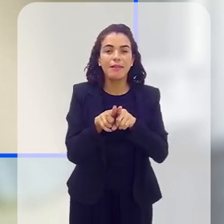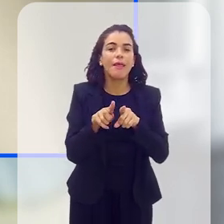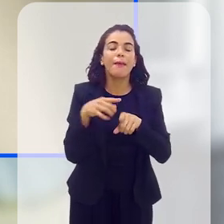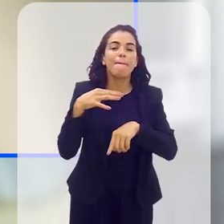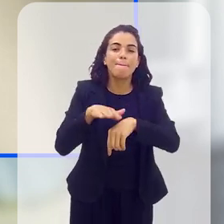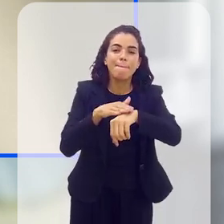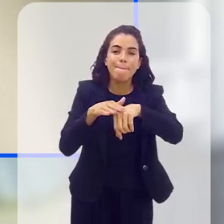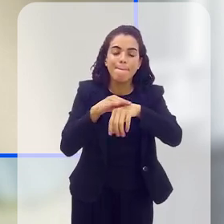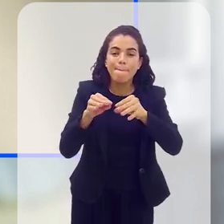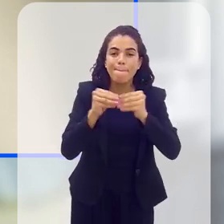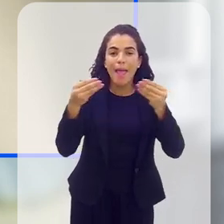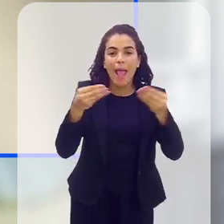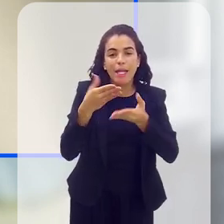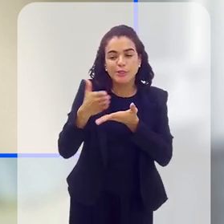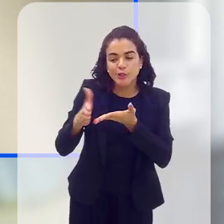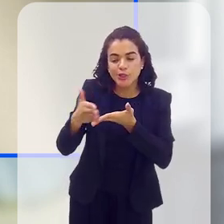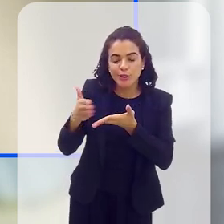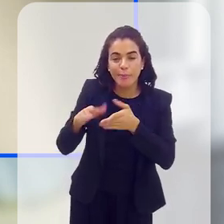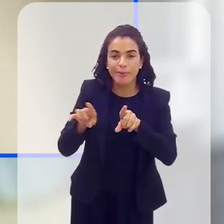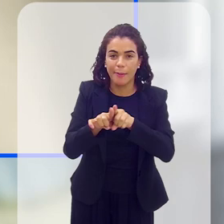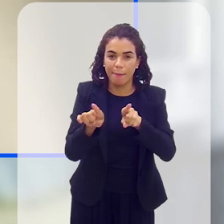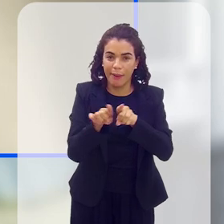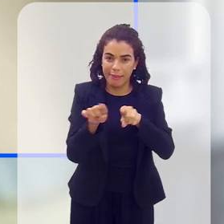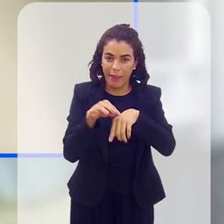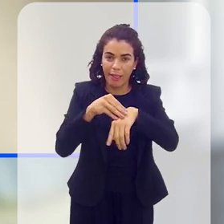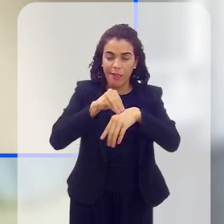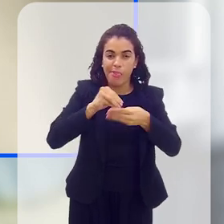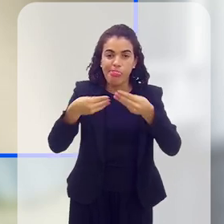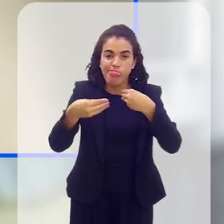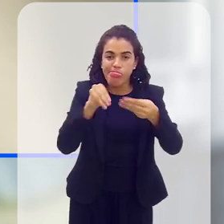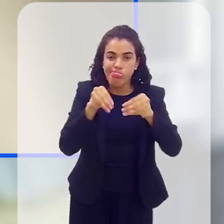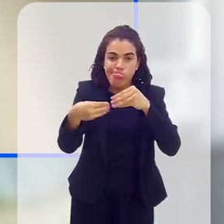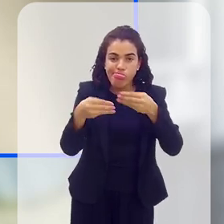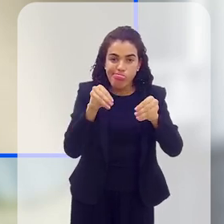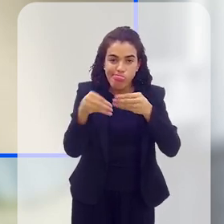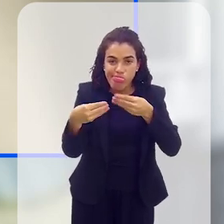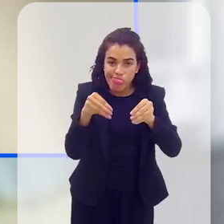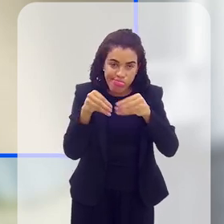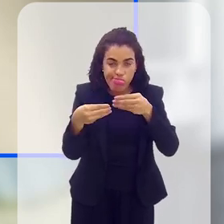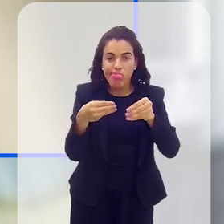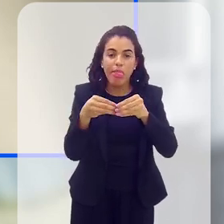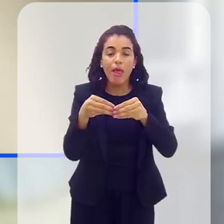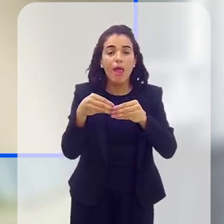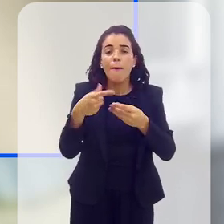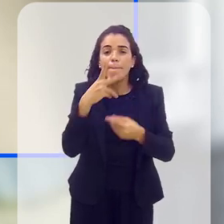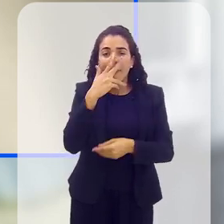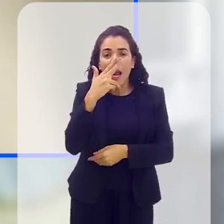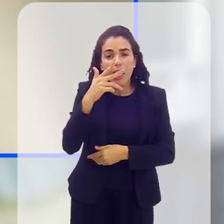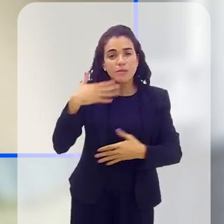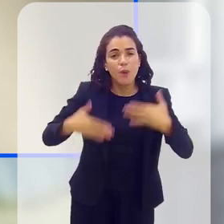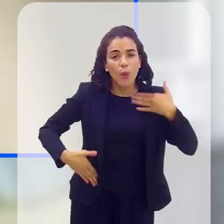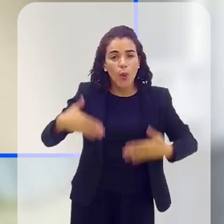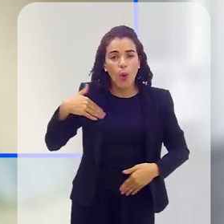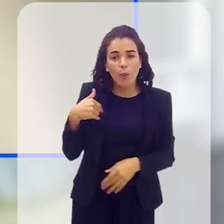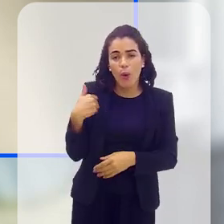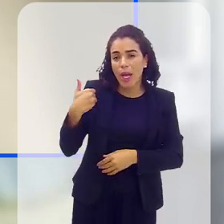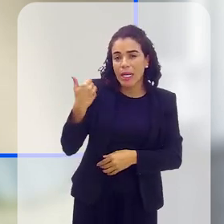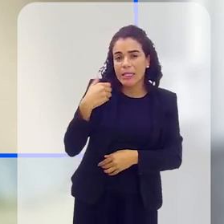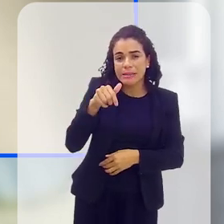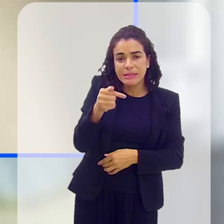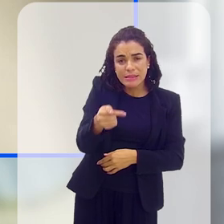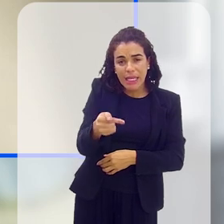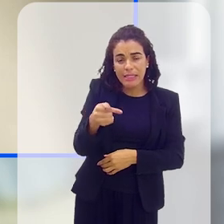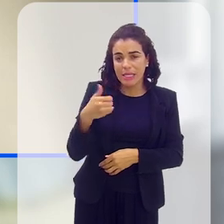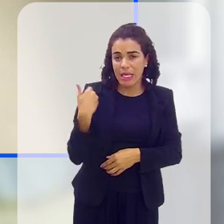em excesso, porque a gente tem sobra de pele, eu estou dentro de um corpo de uma criança de sete anos,